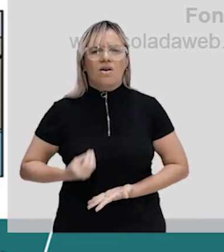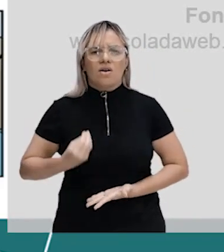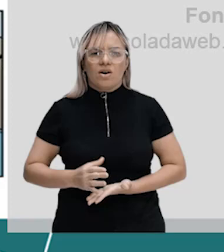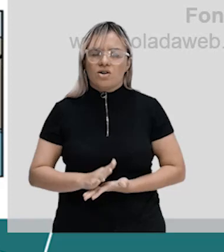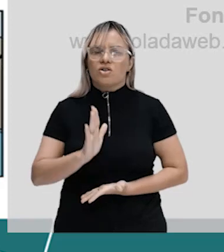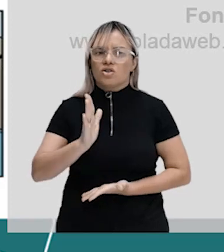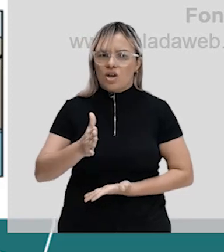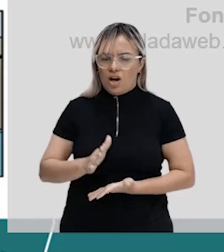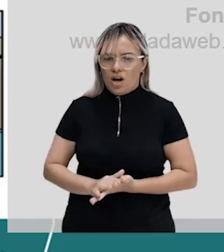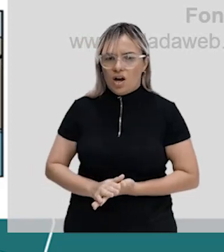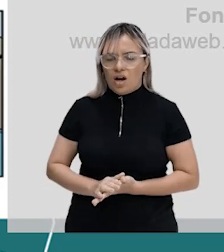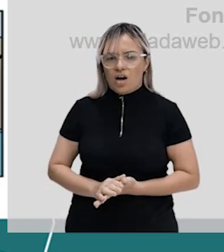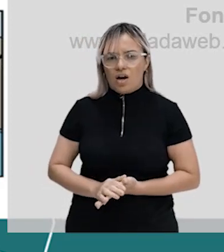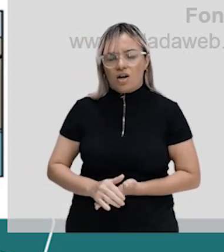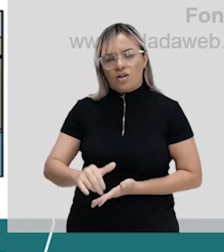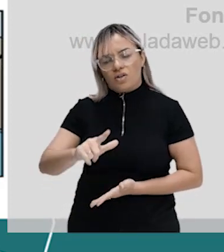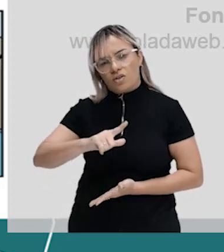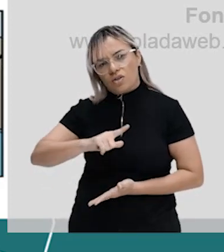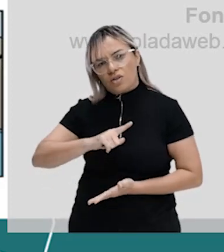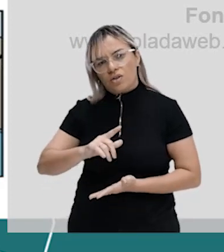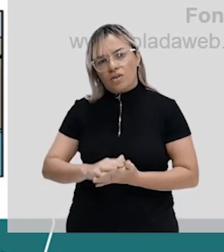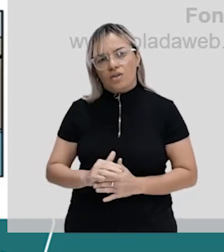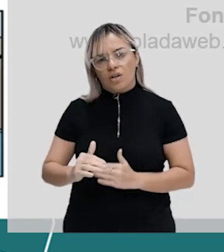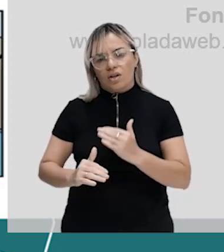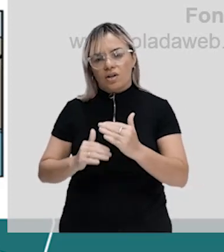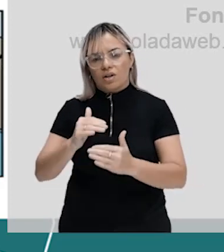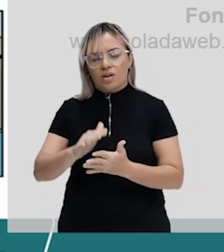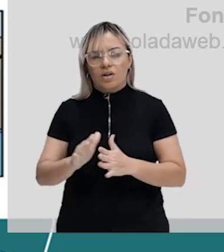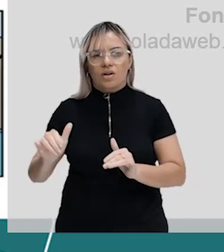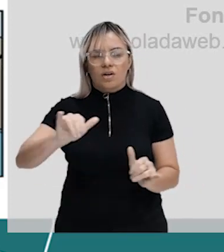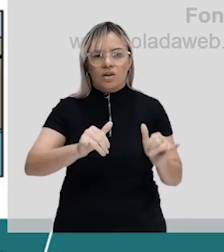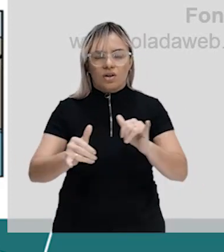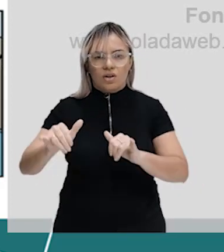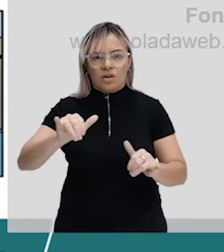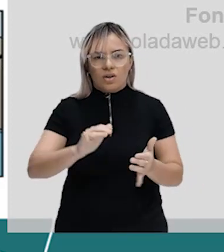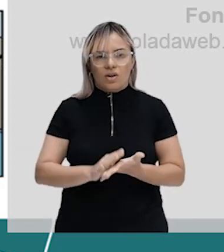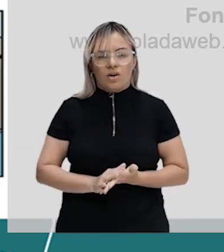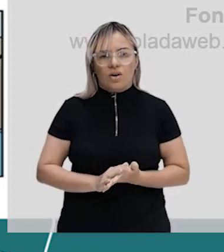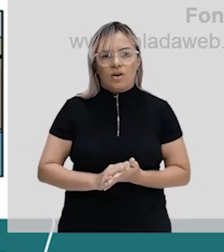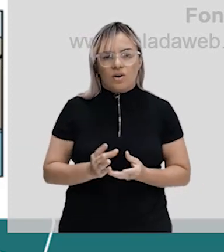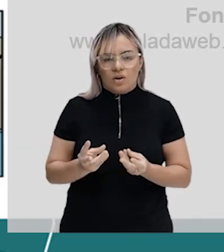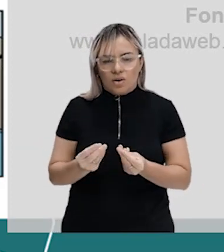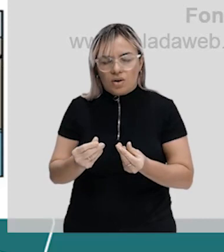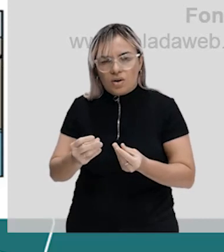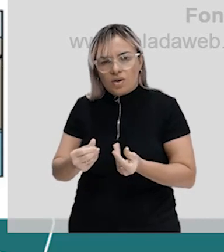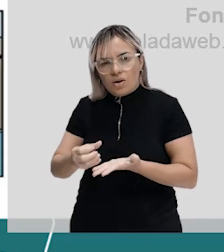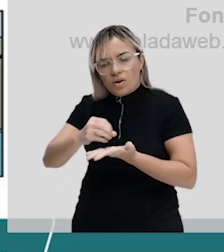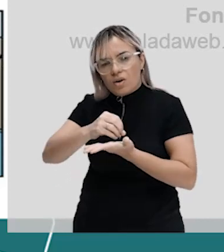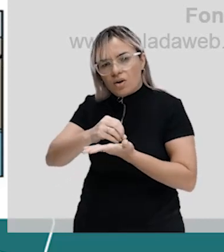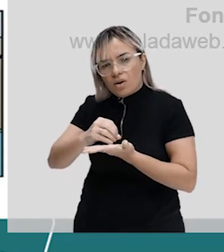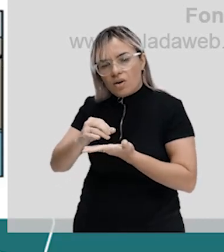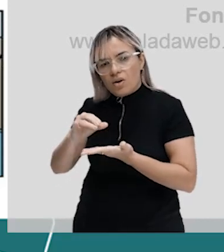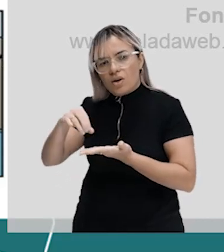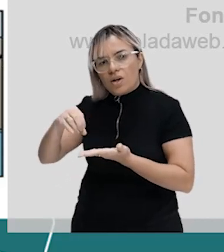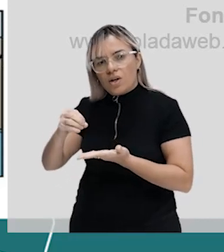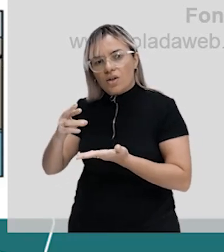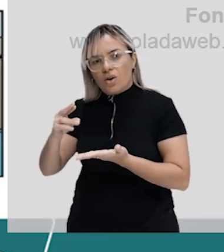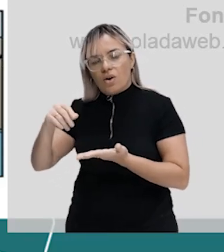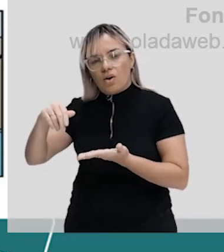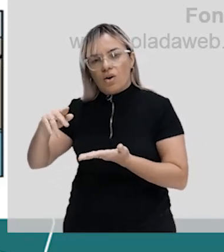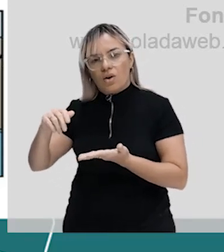evolução química dos compostos inorgânicos. A gente viu que os compostos inorgânicos foram sofrendo